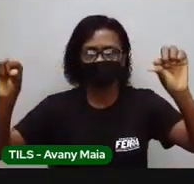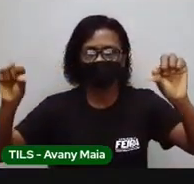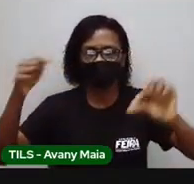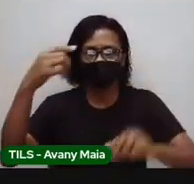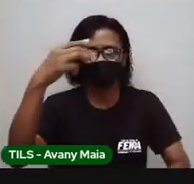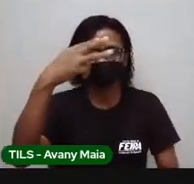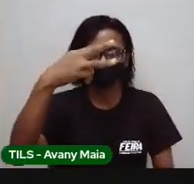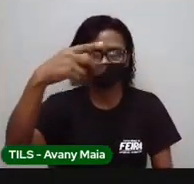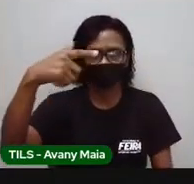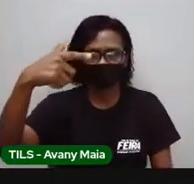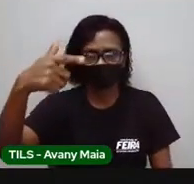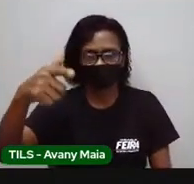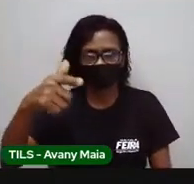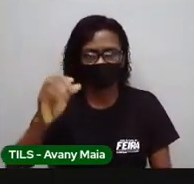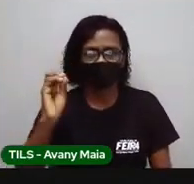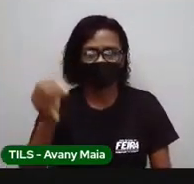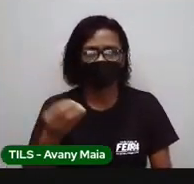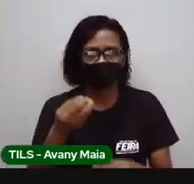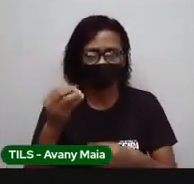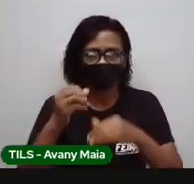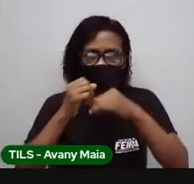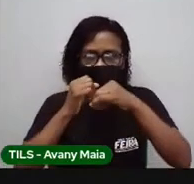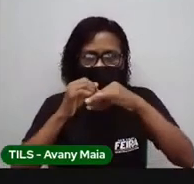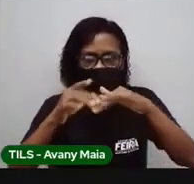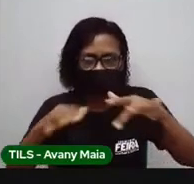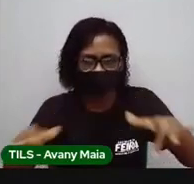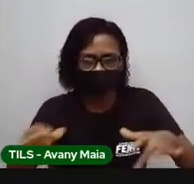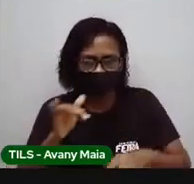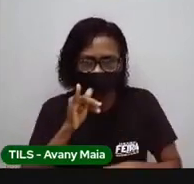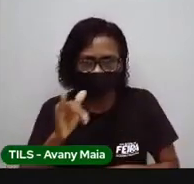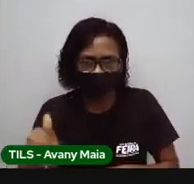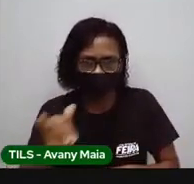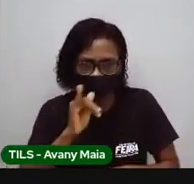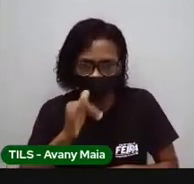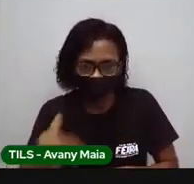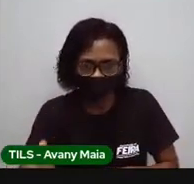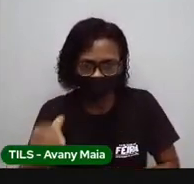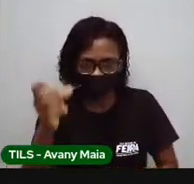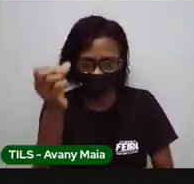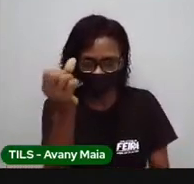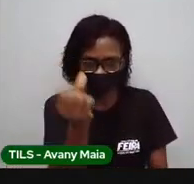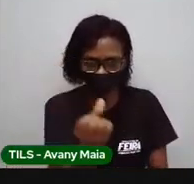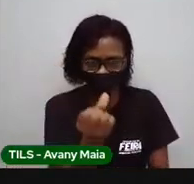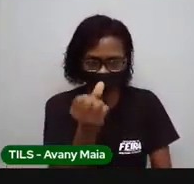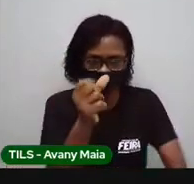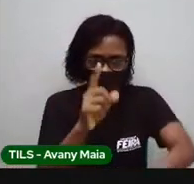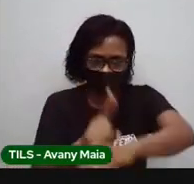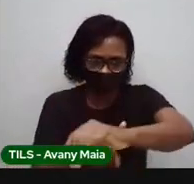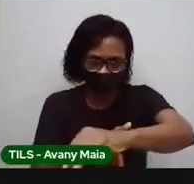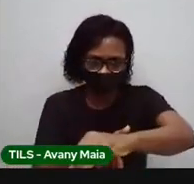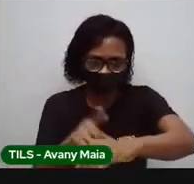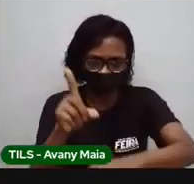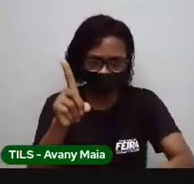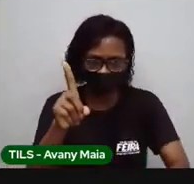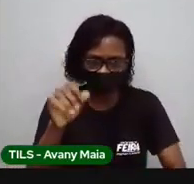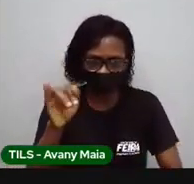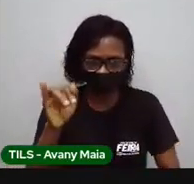Será que você já fez? Será que deu tempo para pensar? Para calcular?